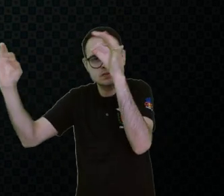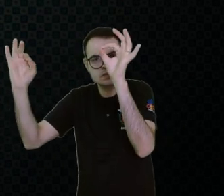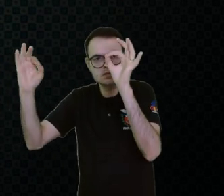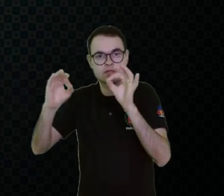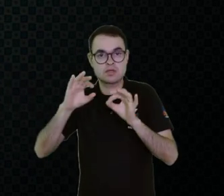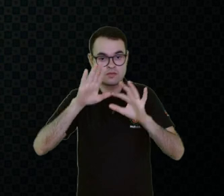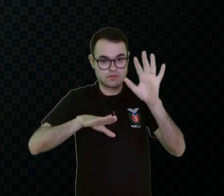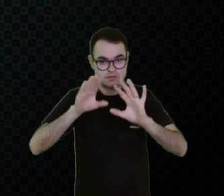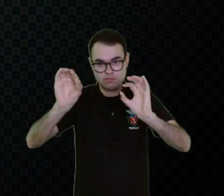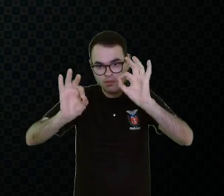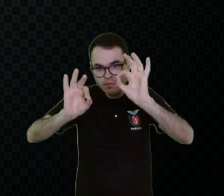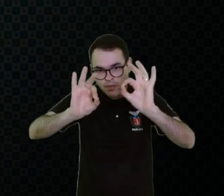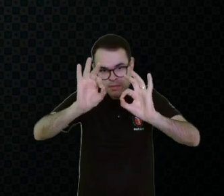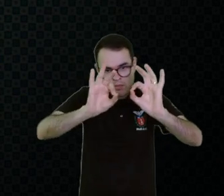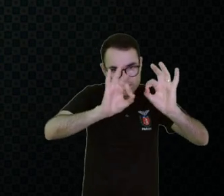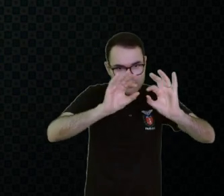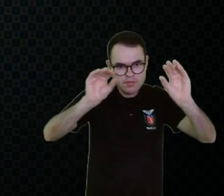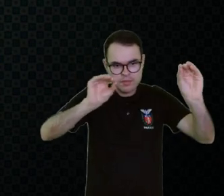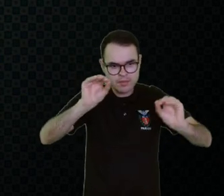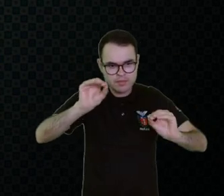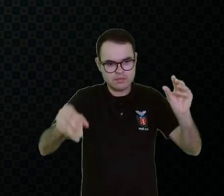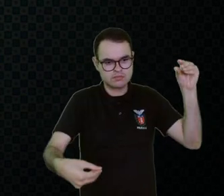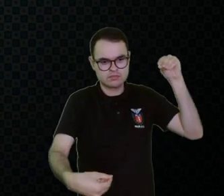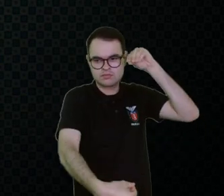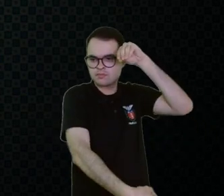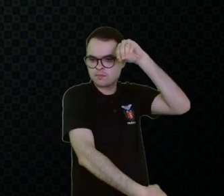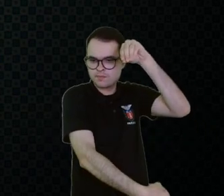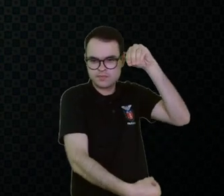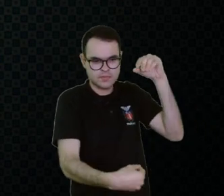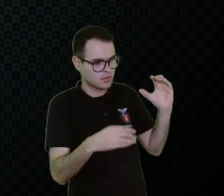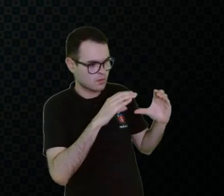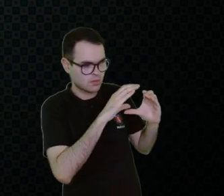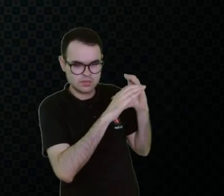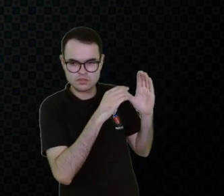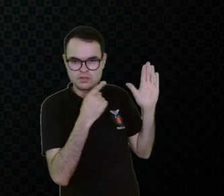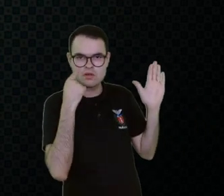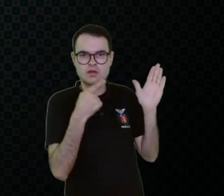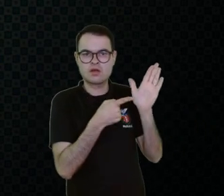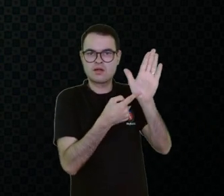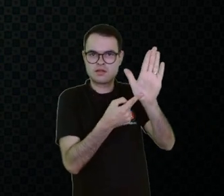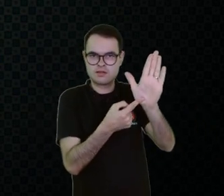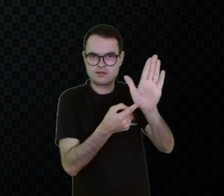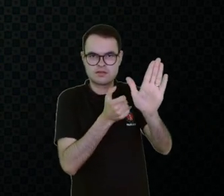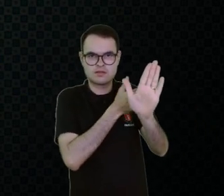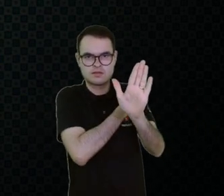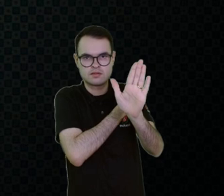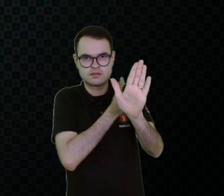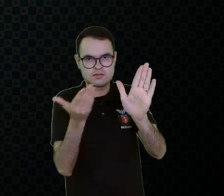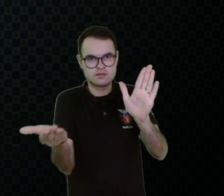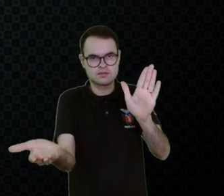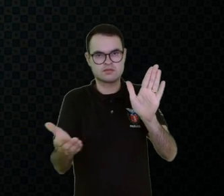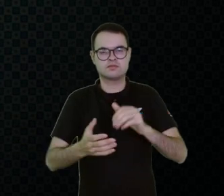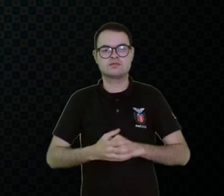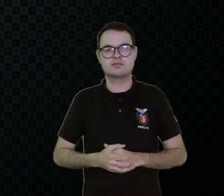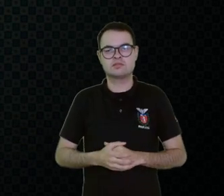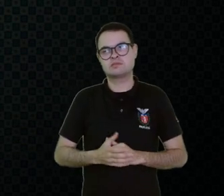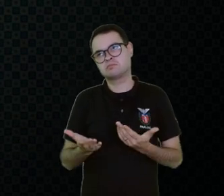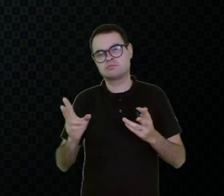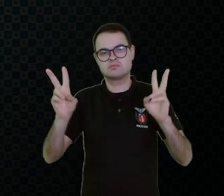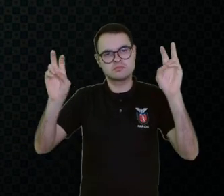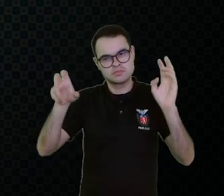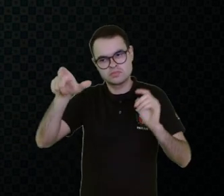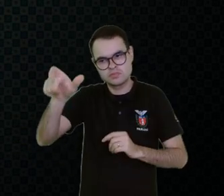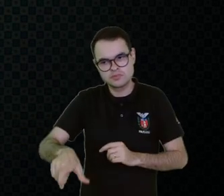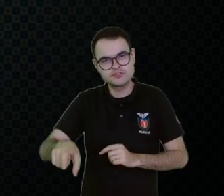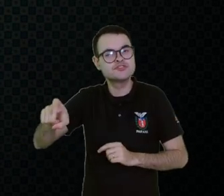ao montar uma comunicação alternativa, um recurso mais adequado para o aluno X, não